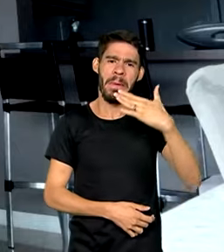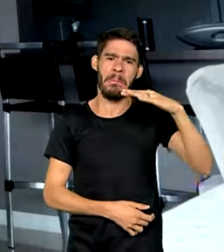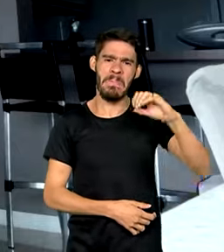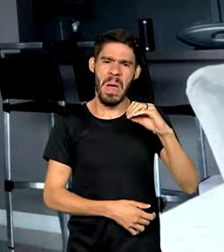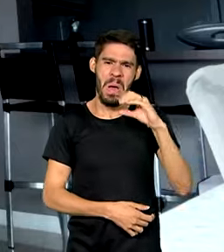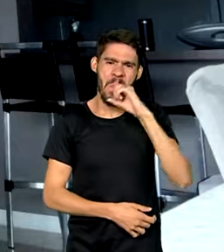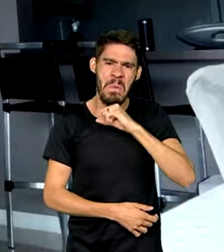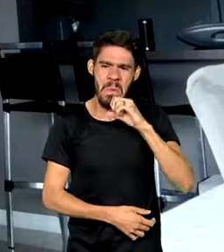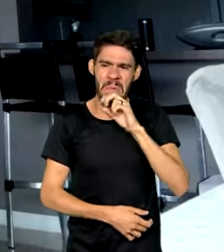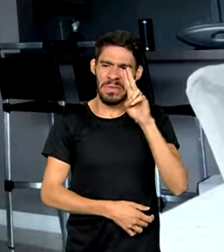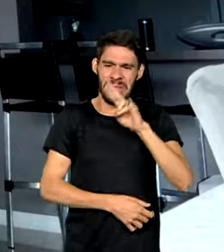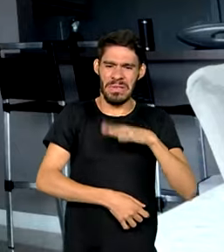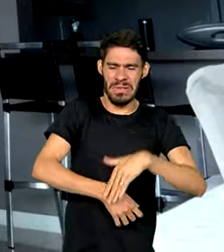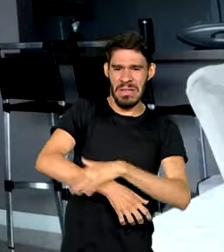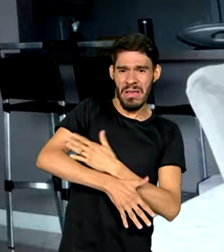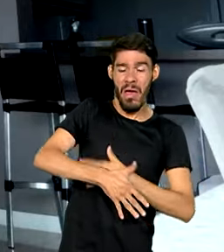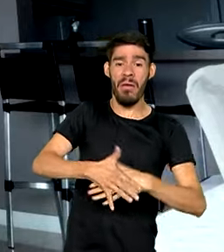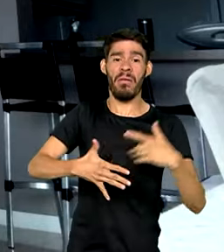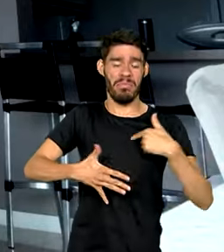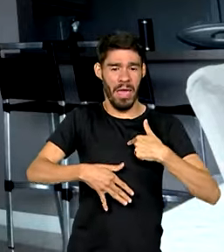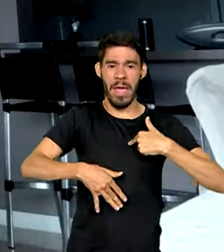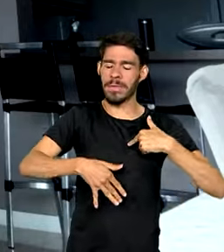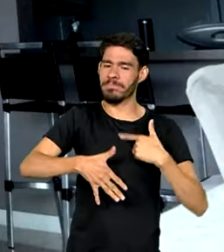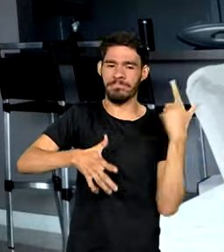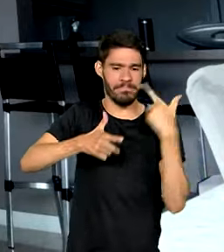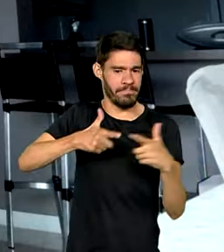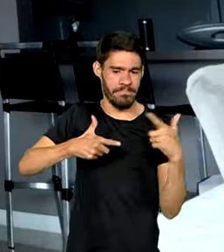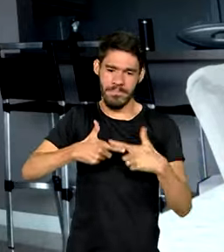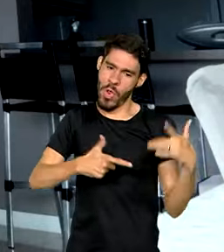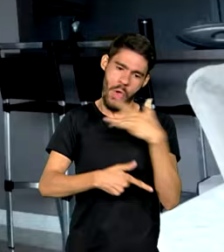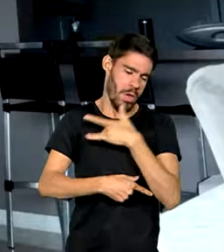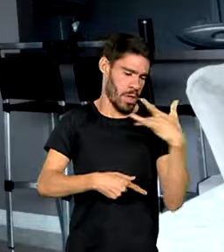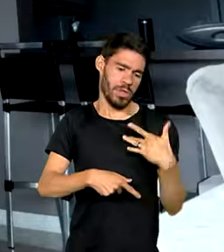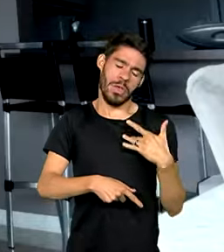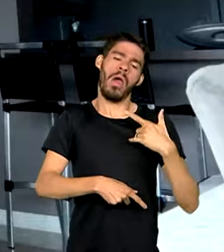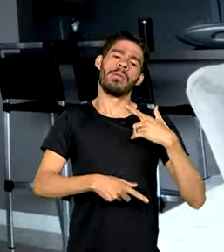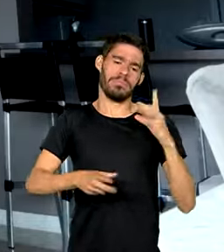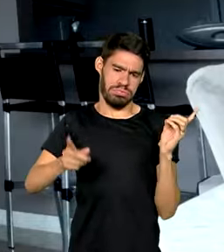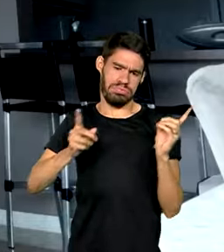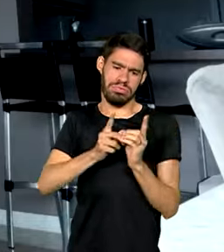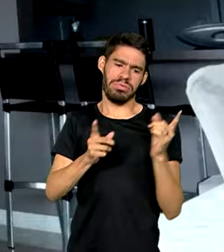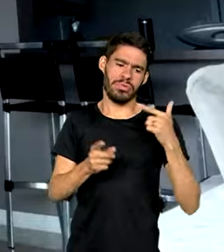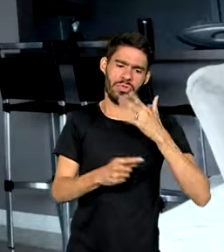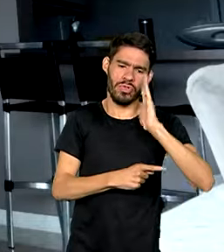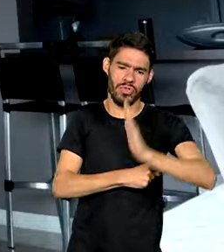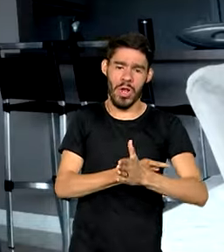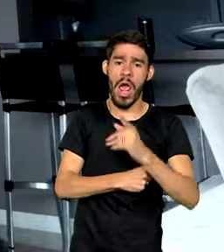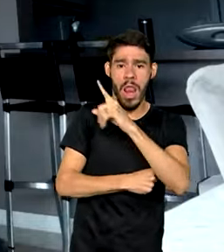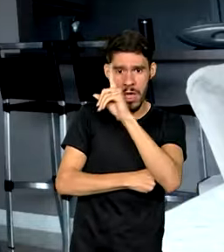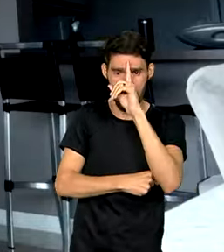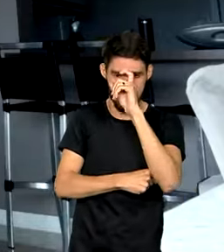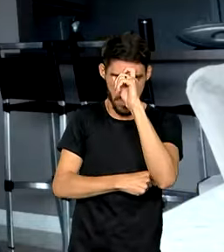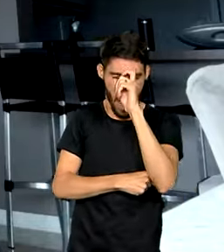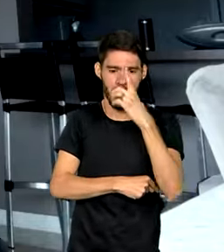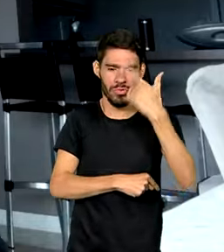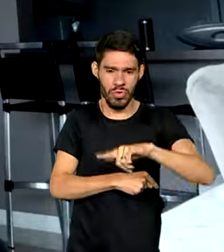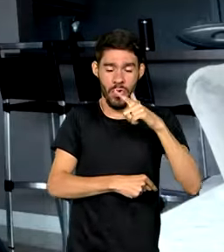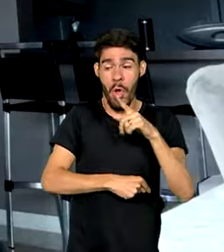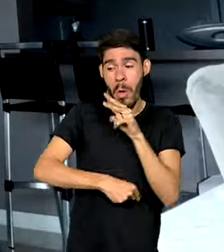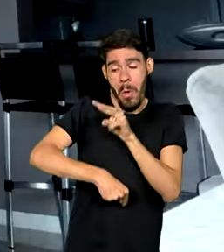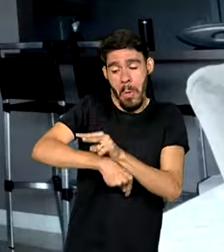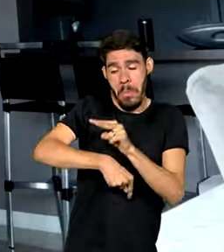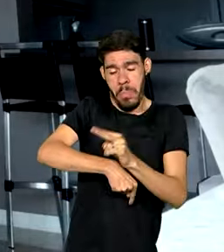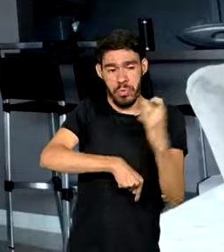terceiro grau e eu tenho pego já no consultório isso com uma frequência bem alta. Então, acho que assim, filtro solar,